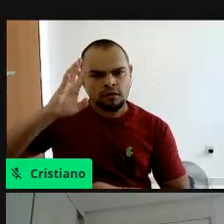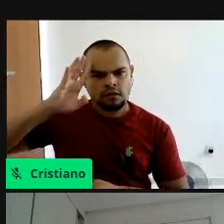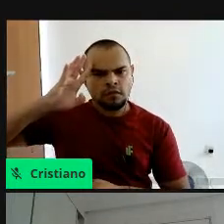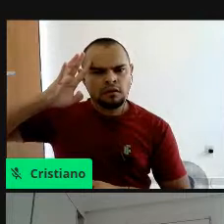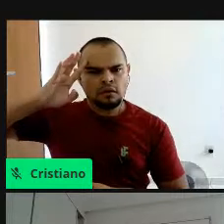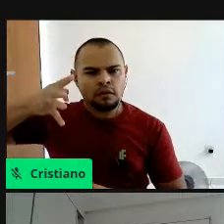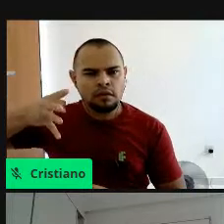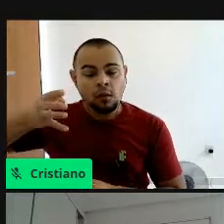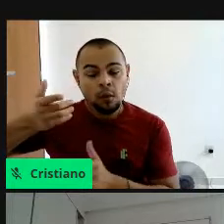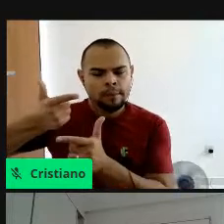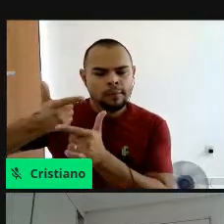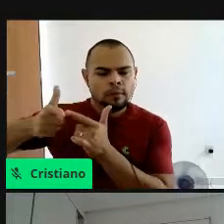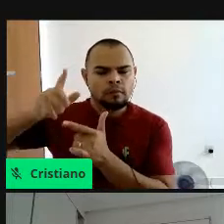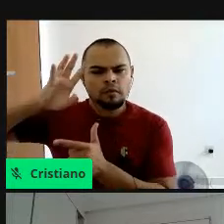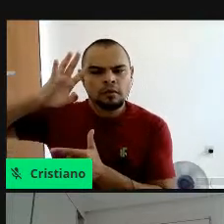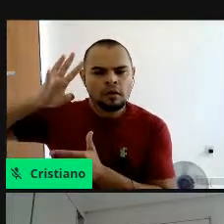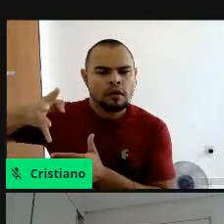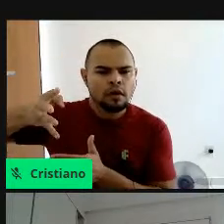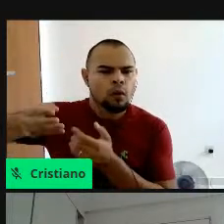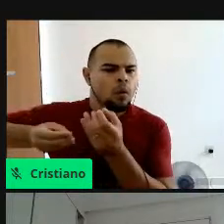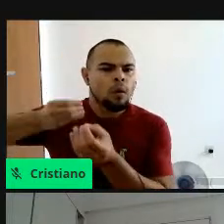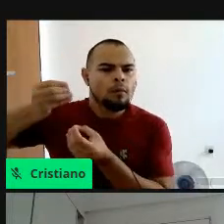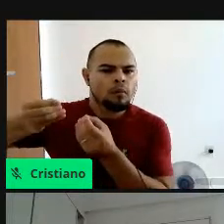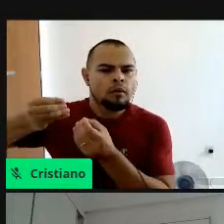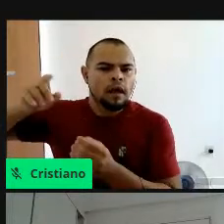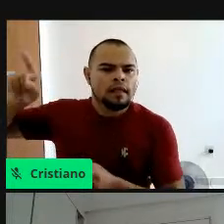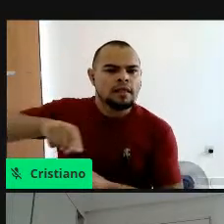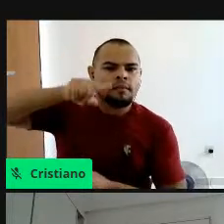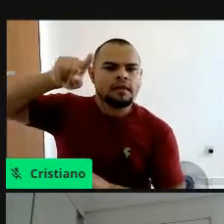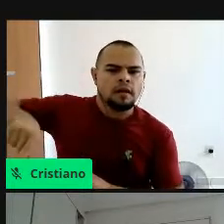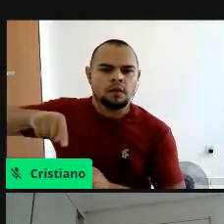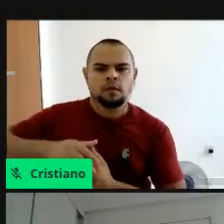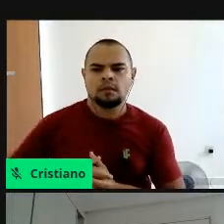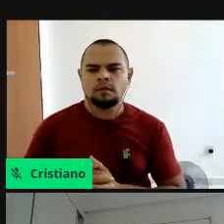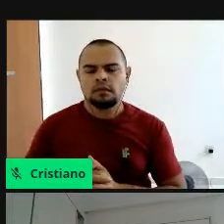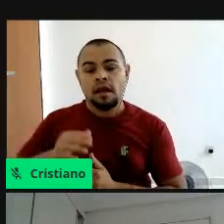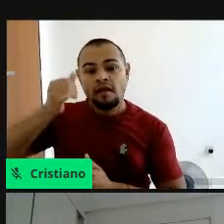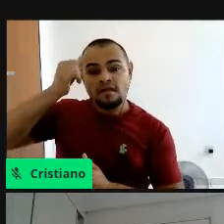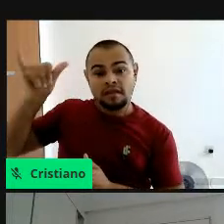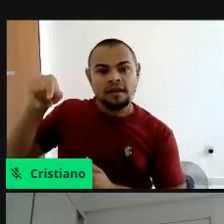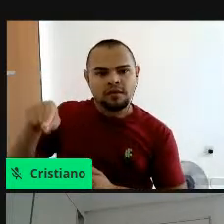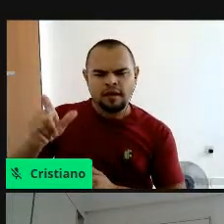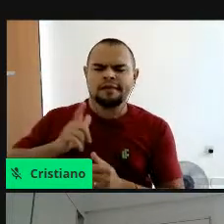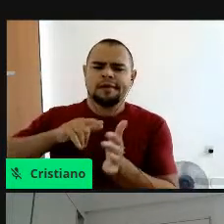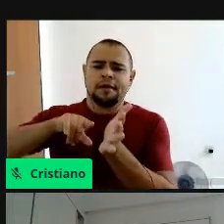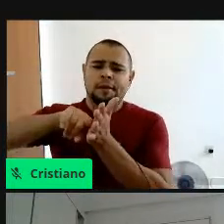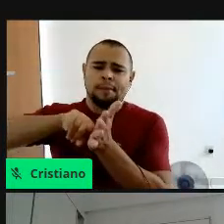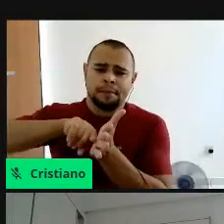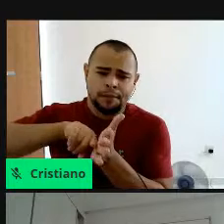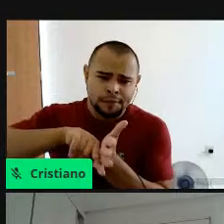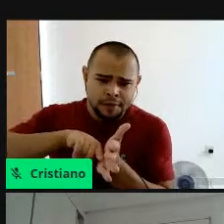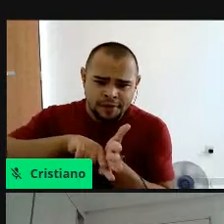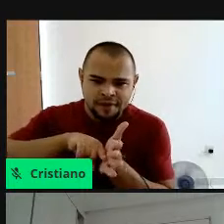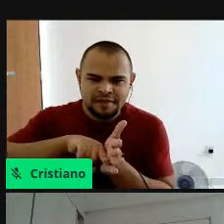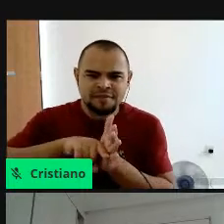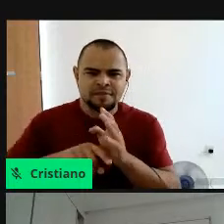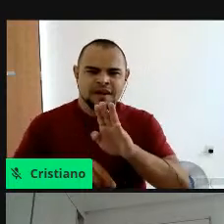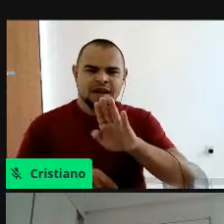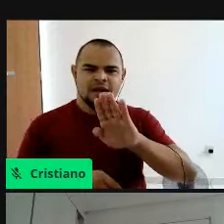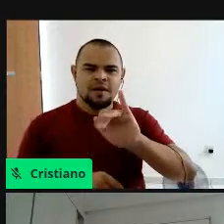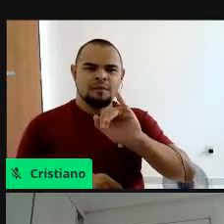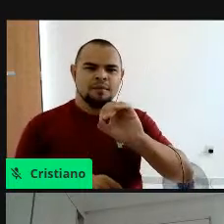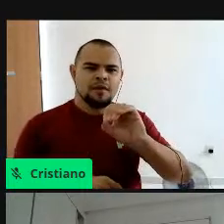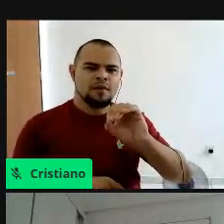digamos assim, um problema, não é, eliminando ele, né, então aí vem as pesquisas para os bioplásticos,